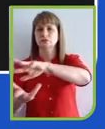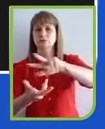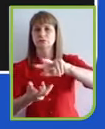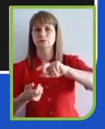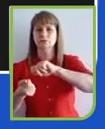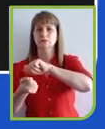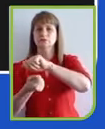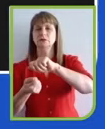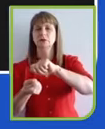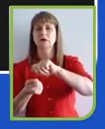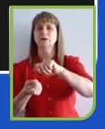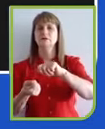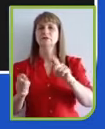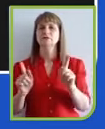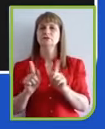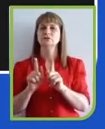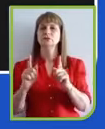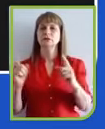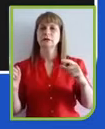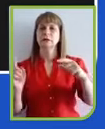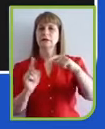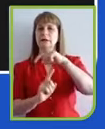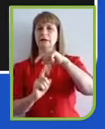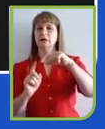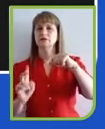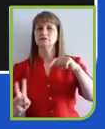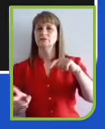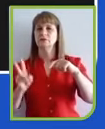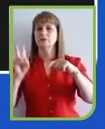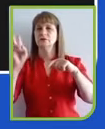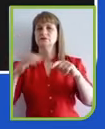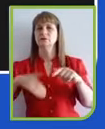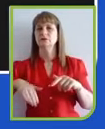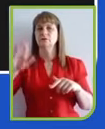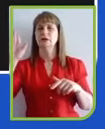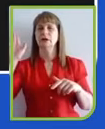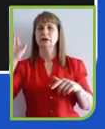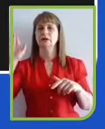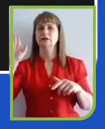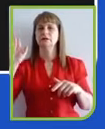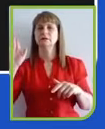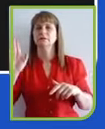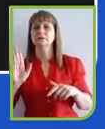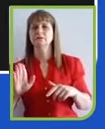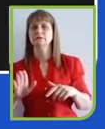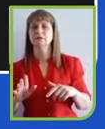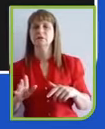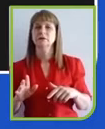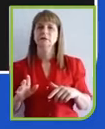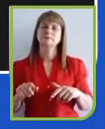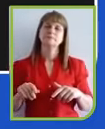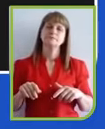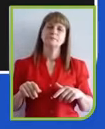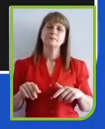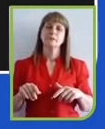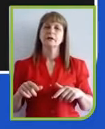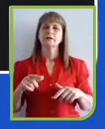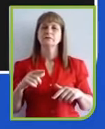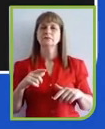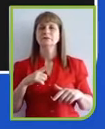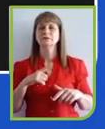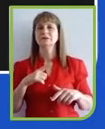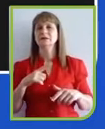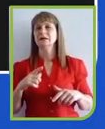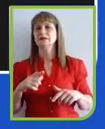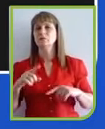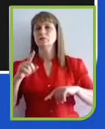finanças sustentáveis, que antes eram um nicho, entrando no mainstream. A gente vai ver cada vez mais produtos criados